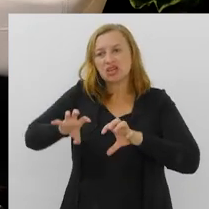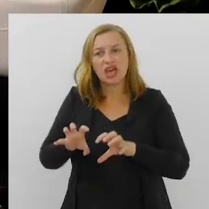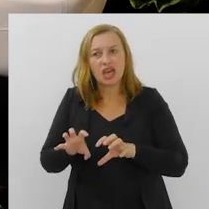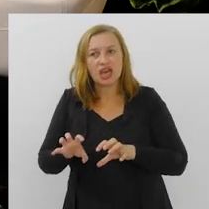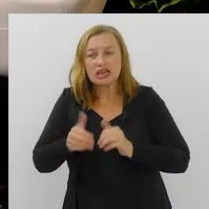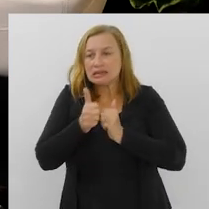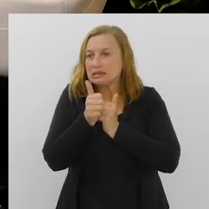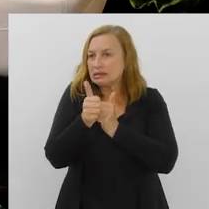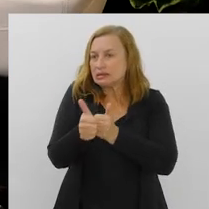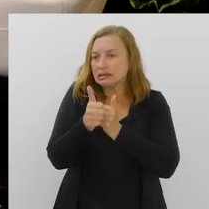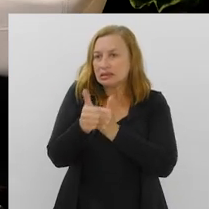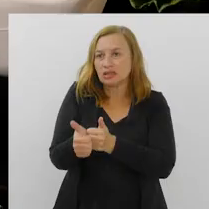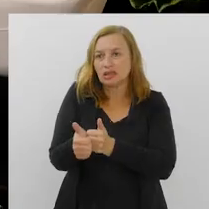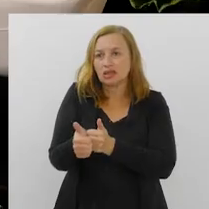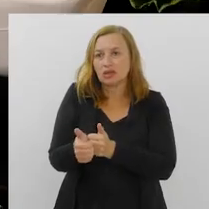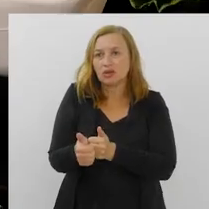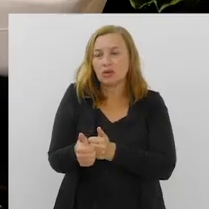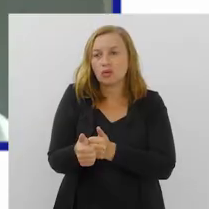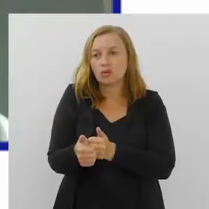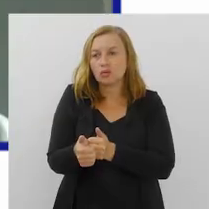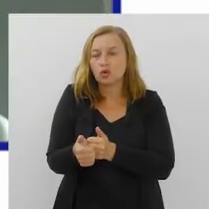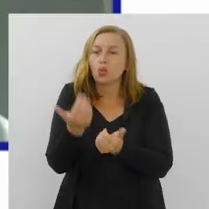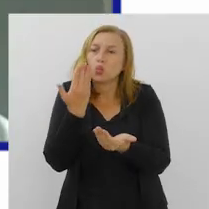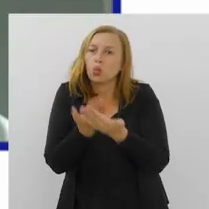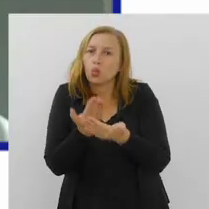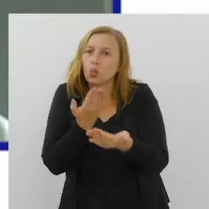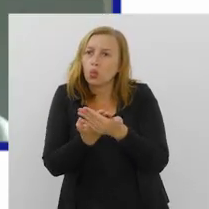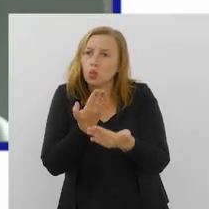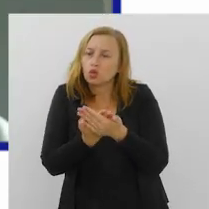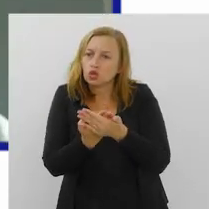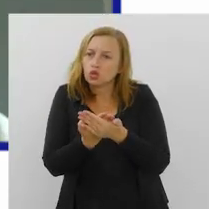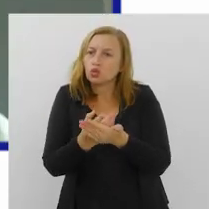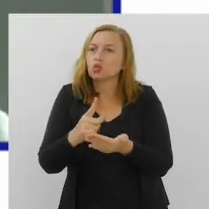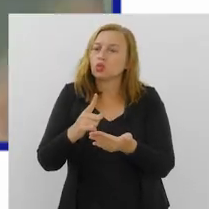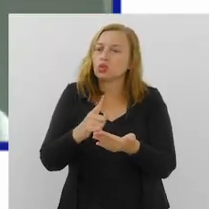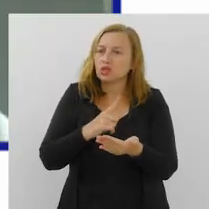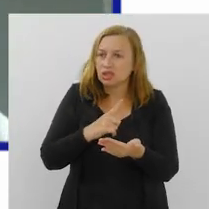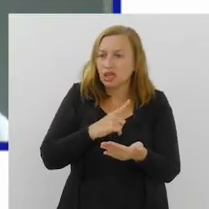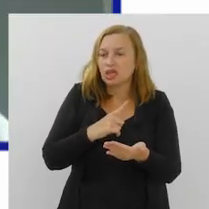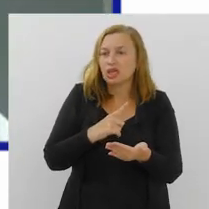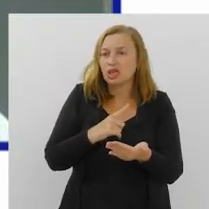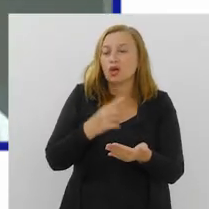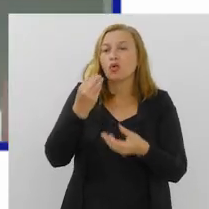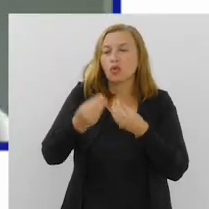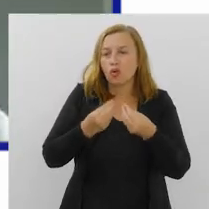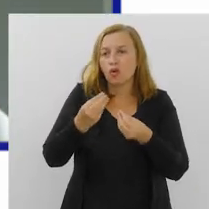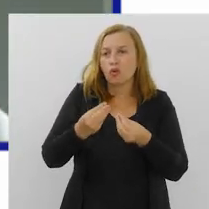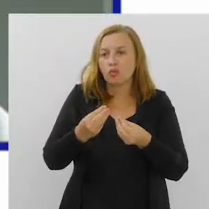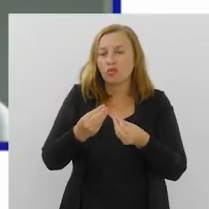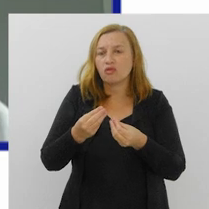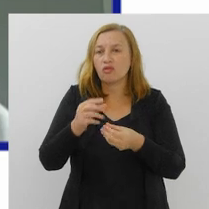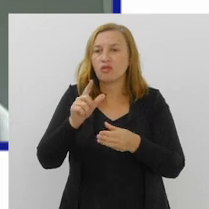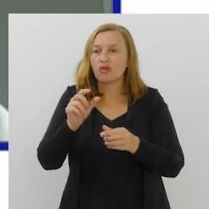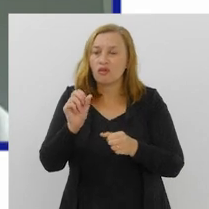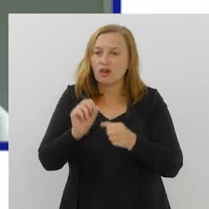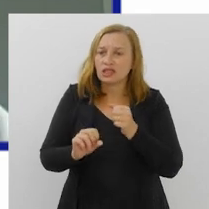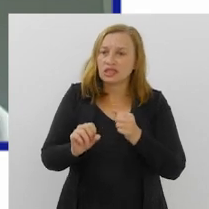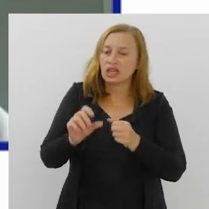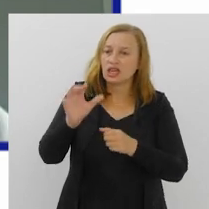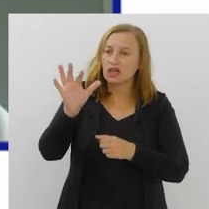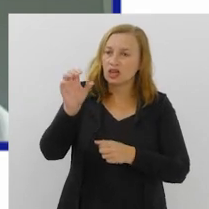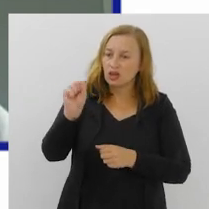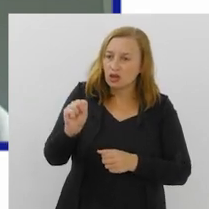seguir na questão do estudo tem condições de fazer o supletivo, mas nós estamos